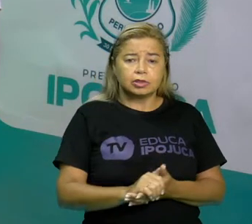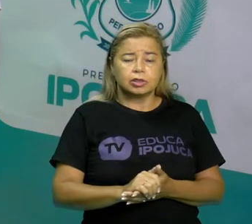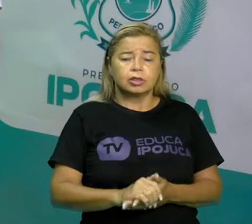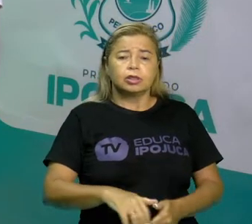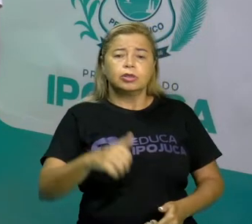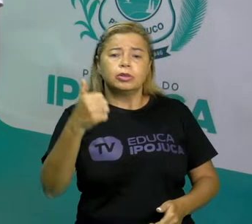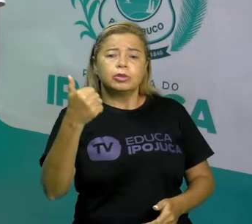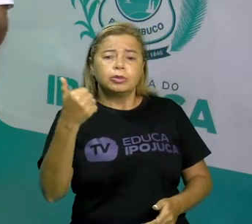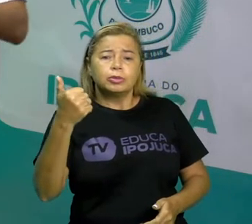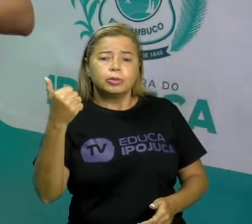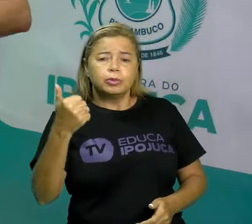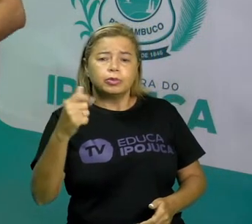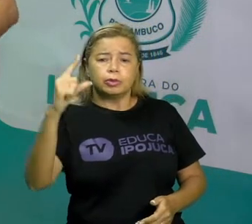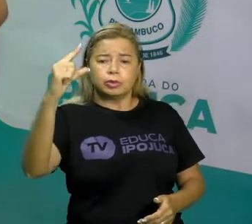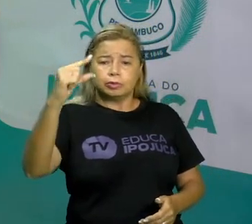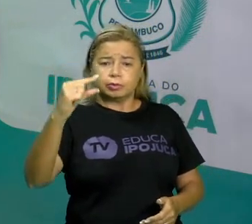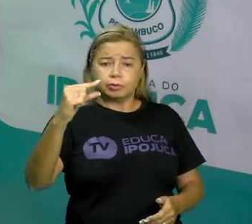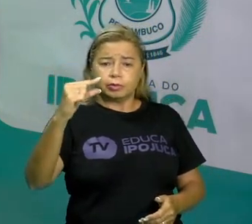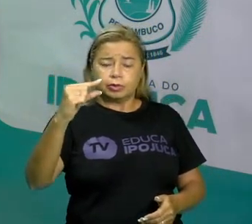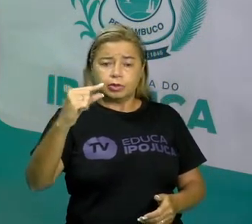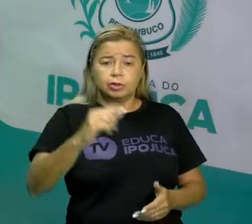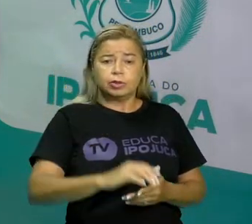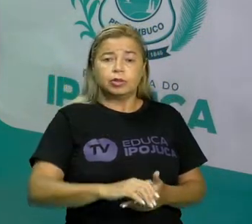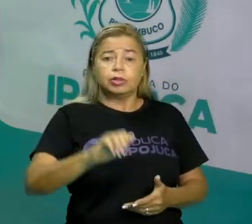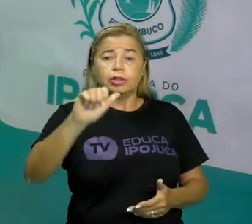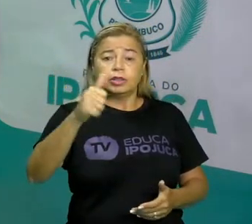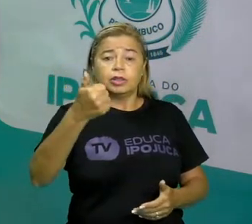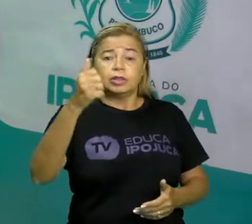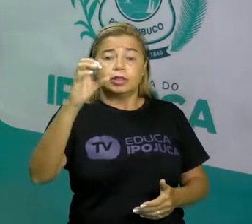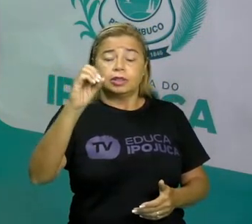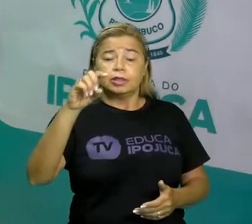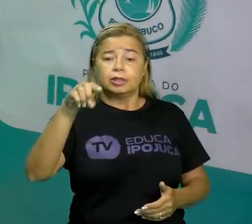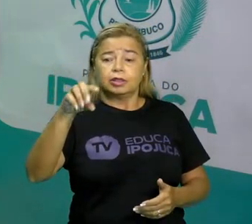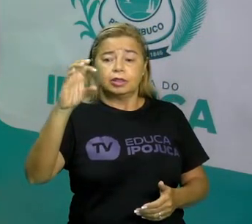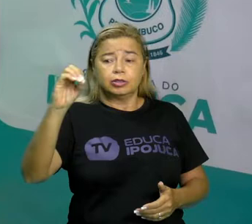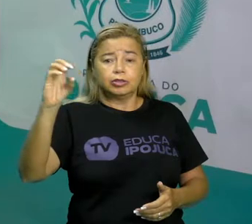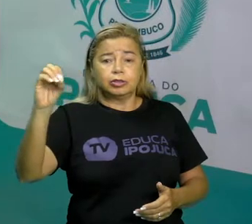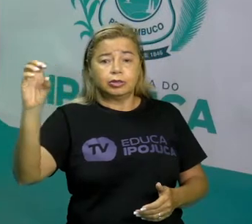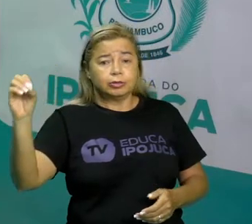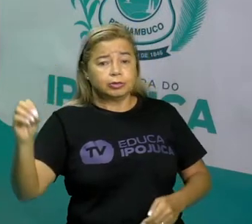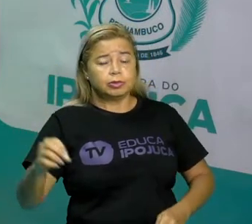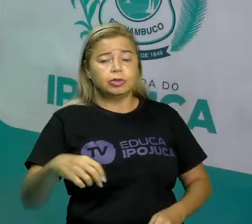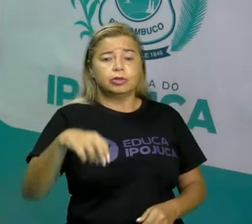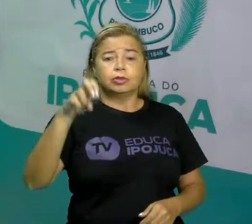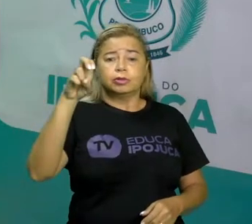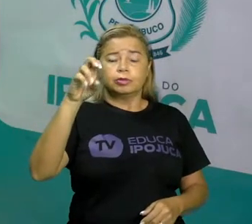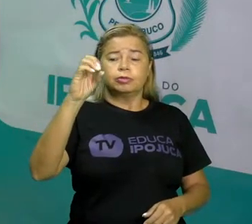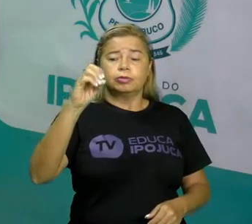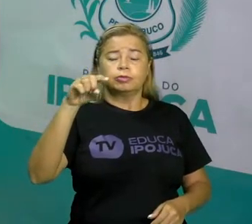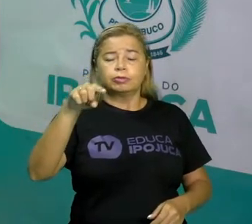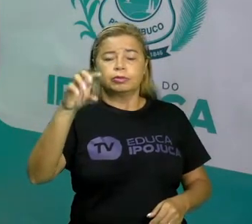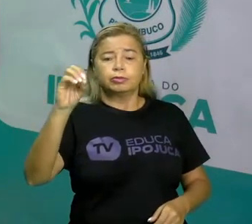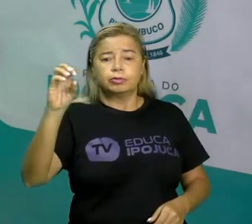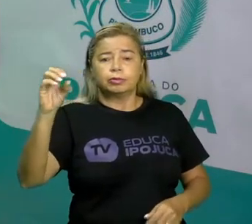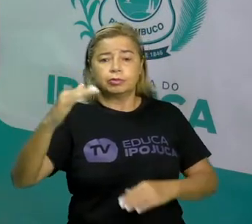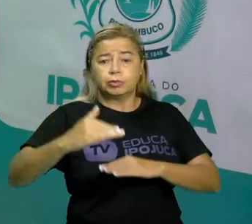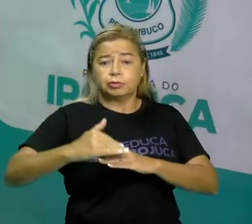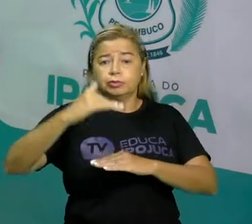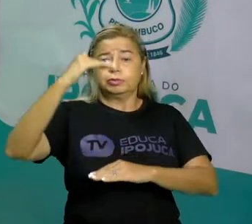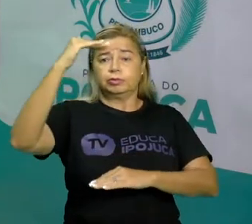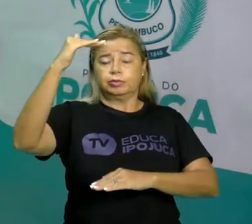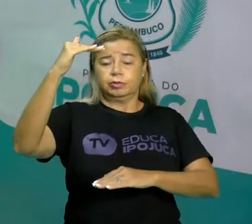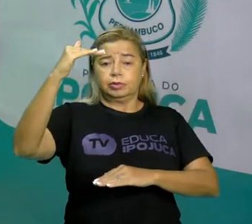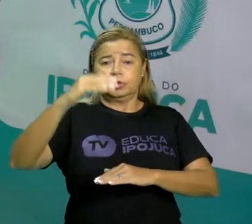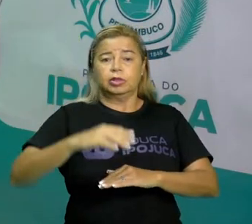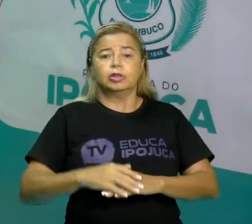menor e o meu número dez mil, cinquenta mil, quarenta mil é o maior, nós entendemos que